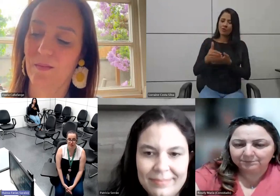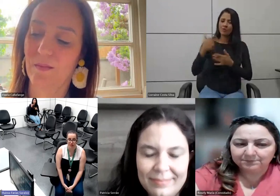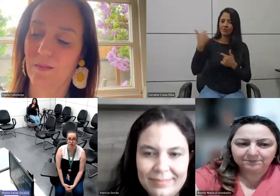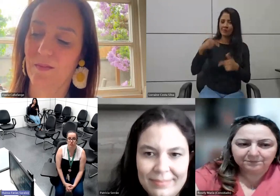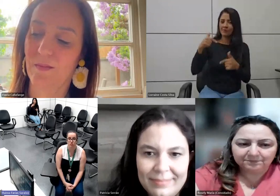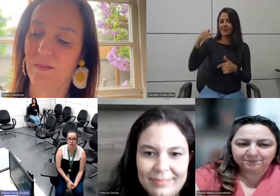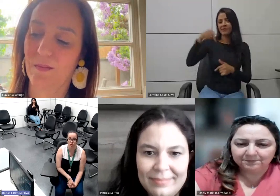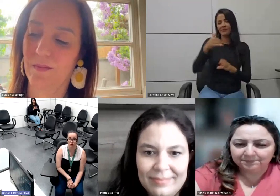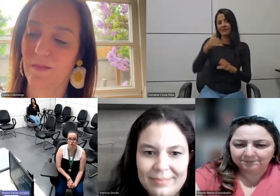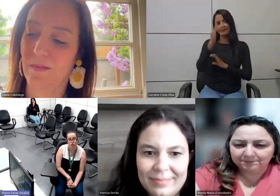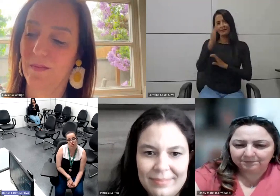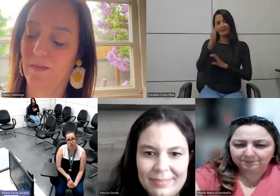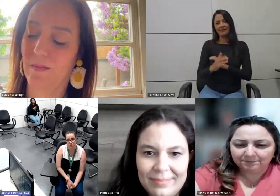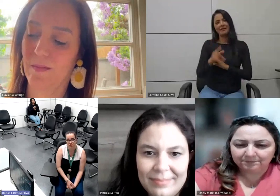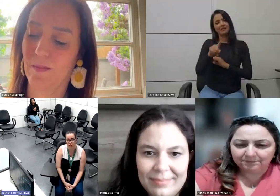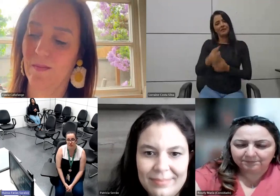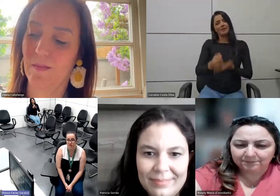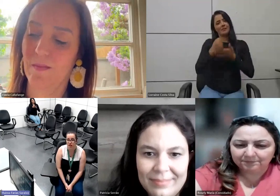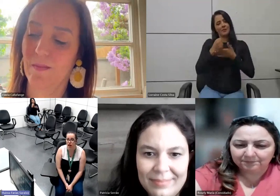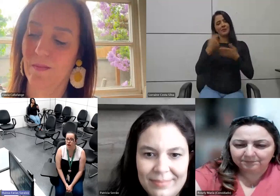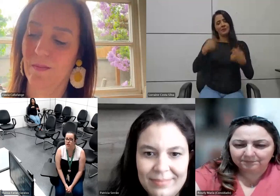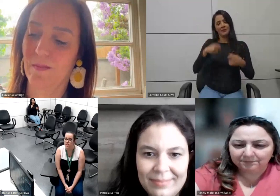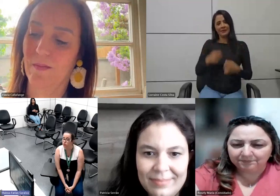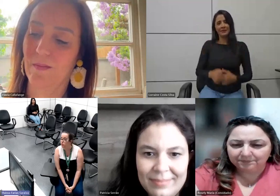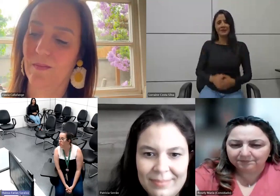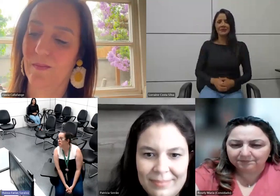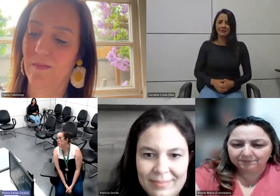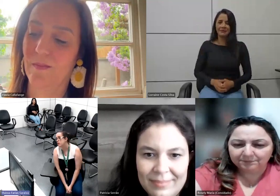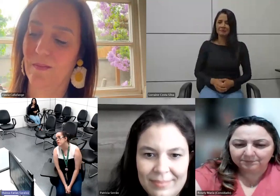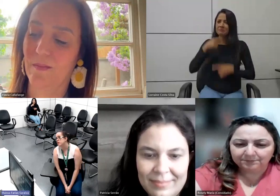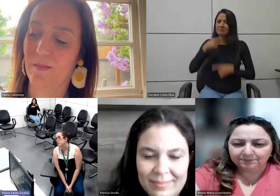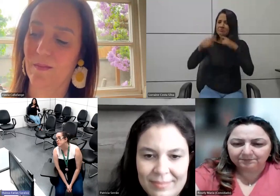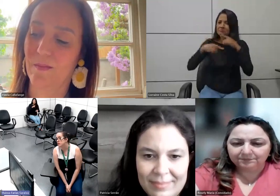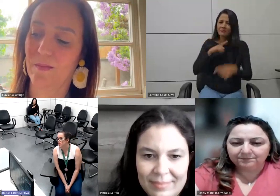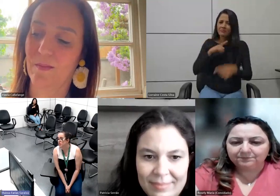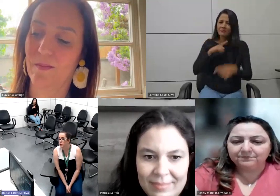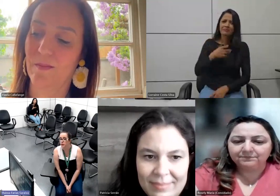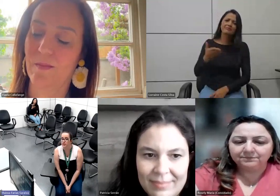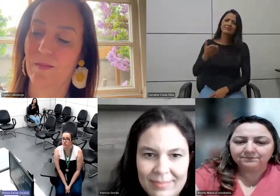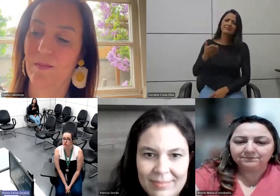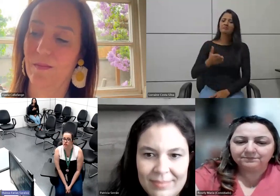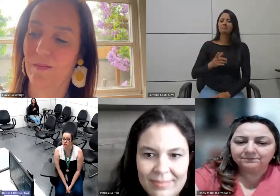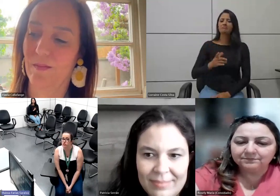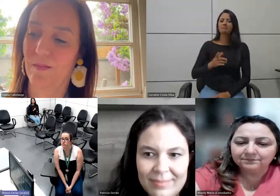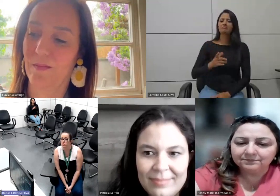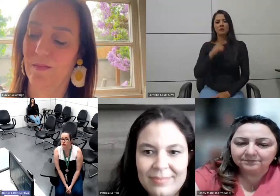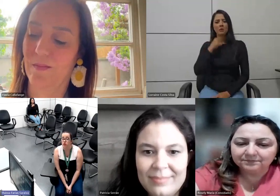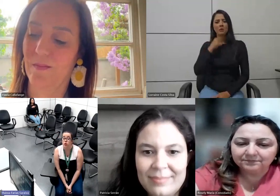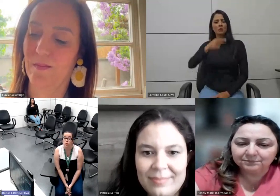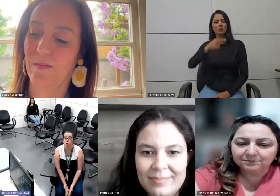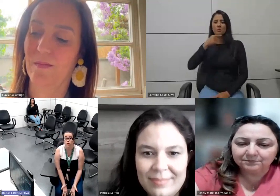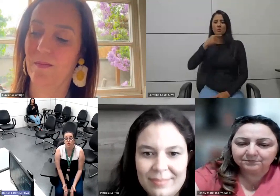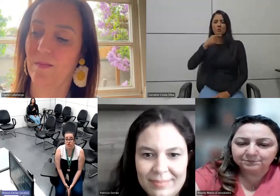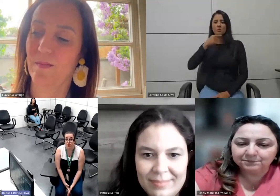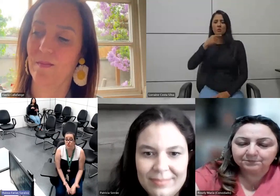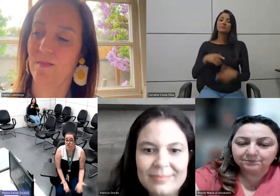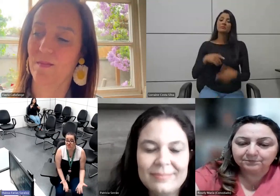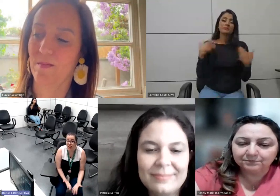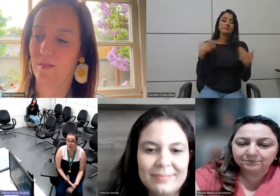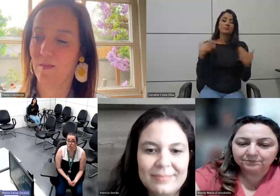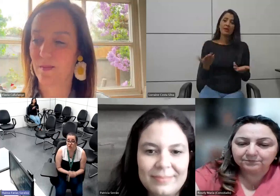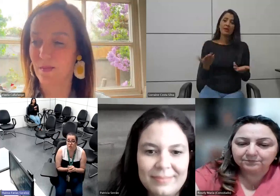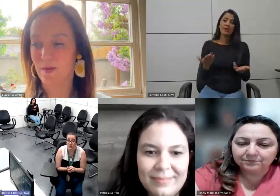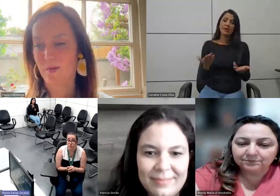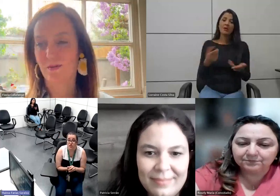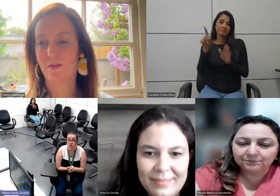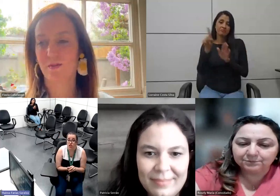trabalho aqui no EBC e contarmos com a ajuda de todos vocês tem dúvida aí? não ainda não? bom gente então